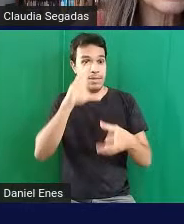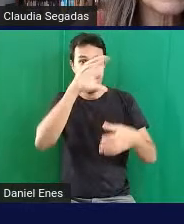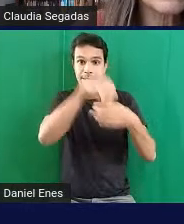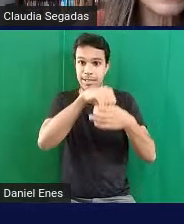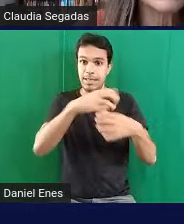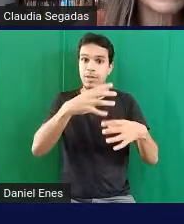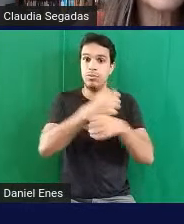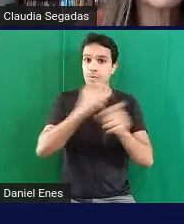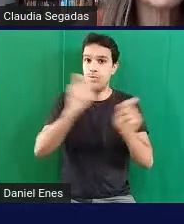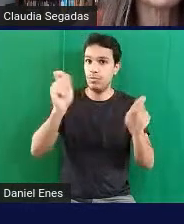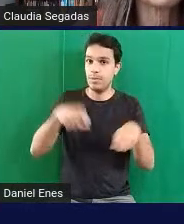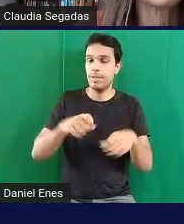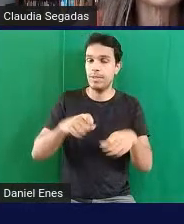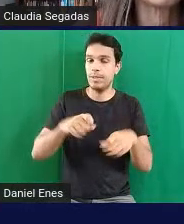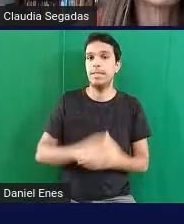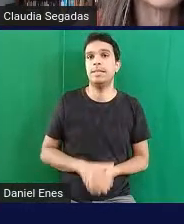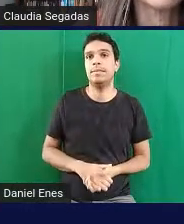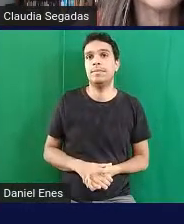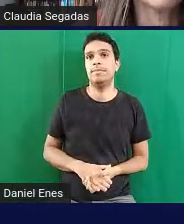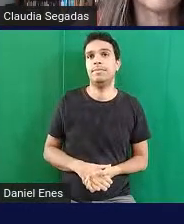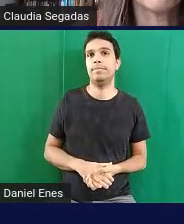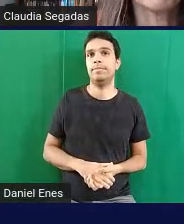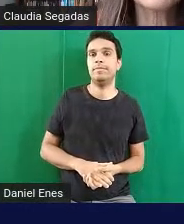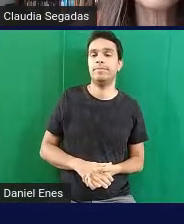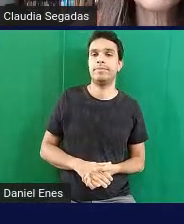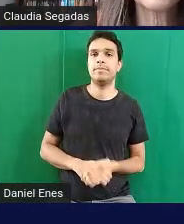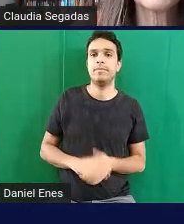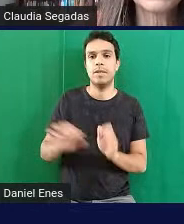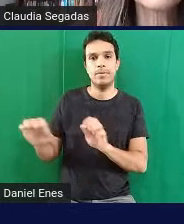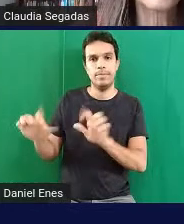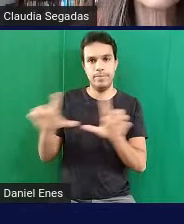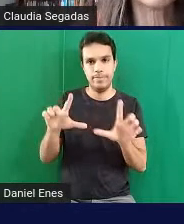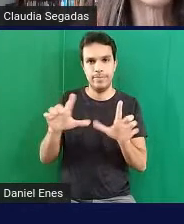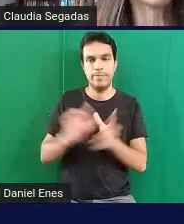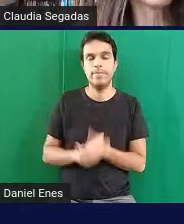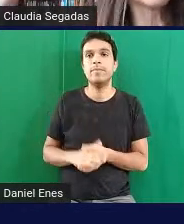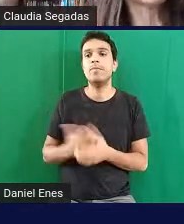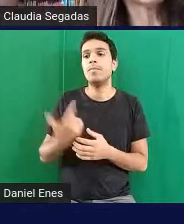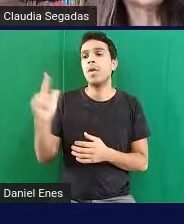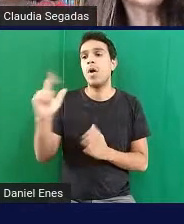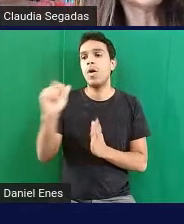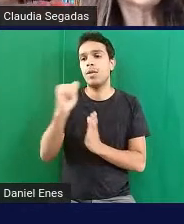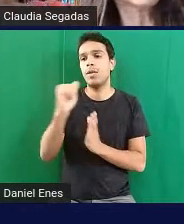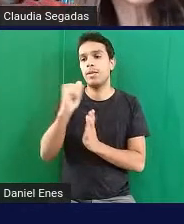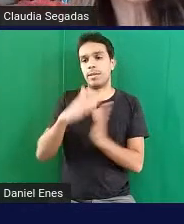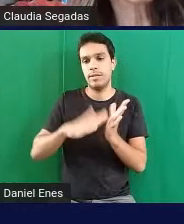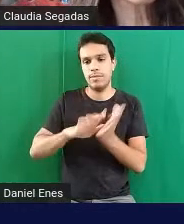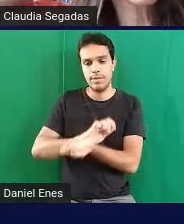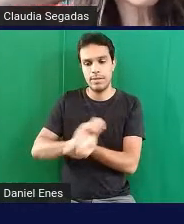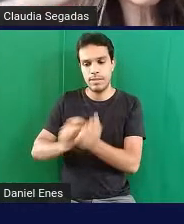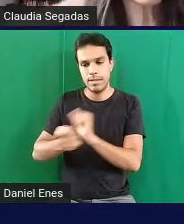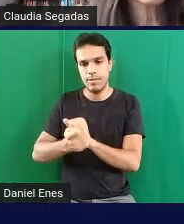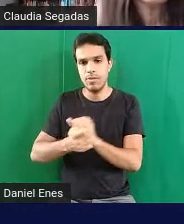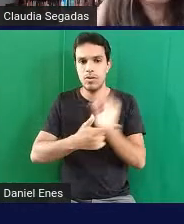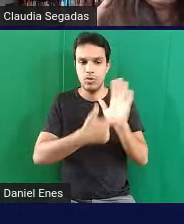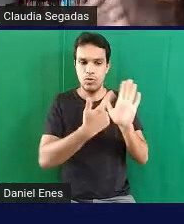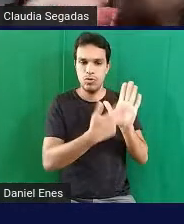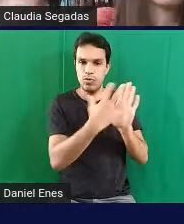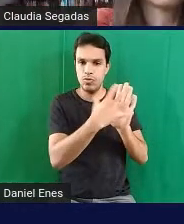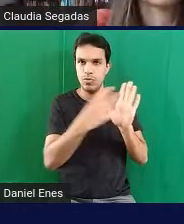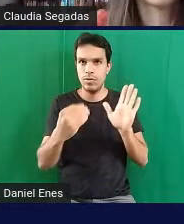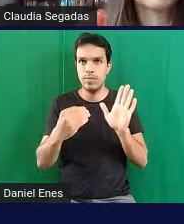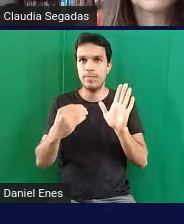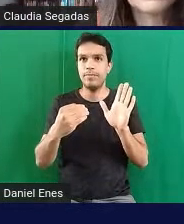Agnaldo pode passar tá bom mais uma atividade essa foi adaptada no livro de Souza e Diniz